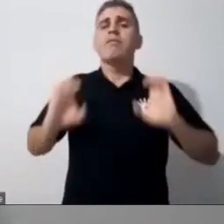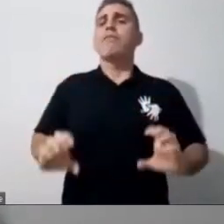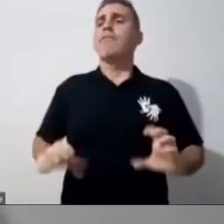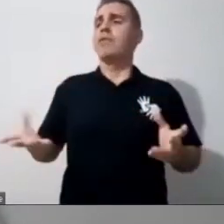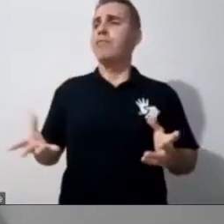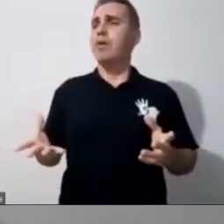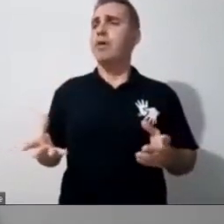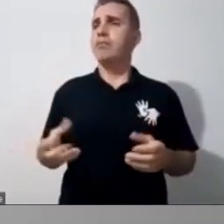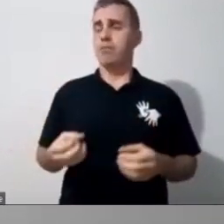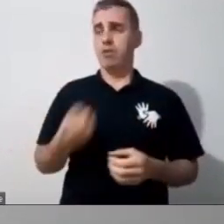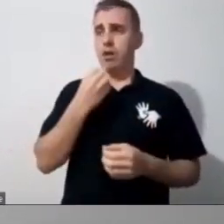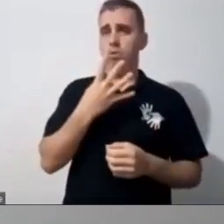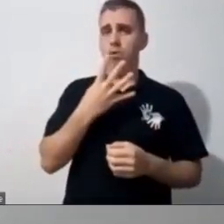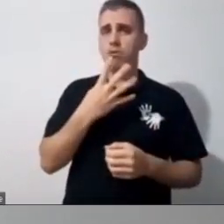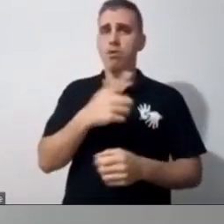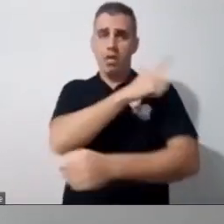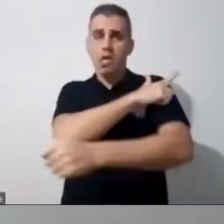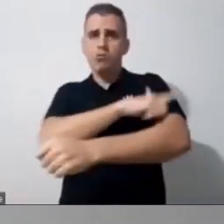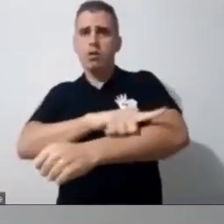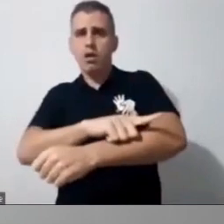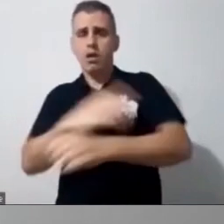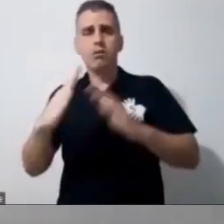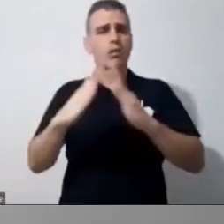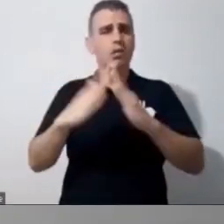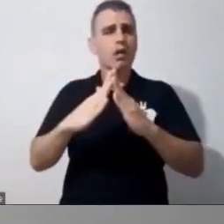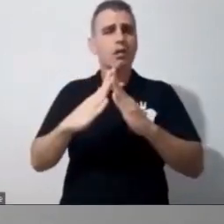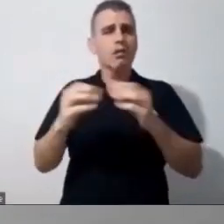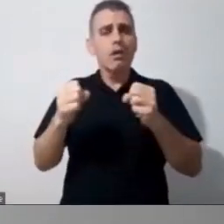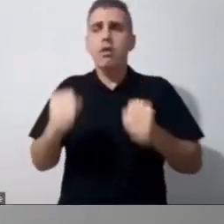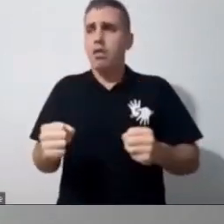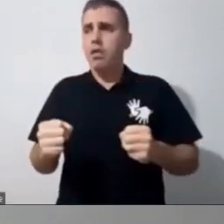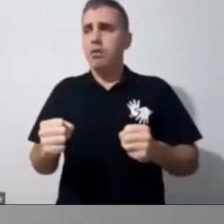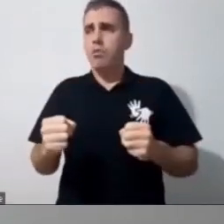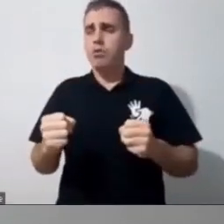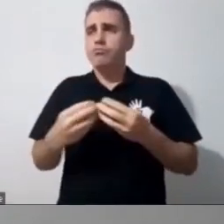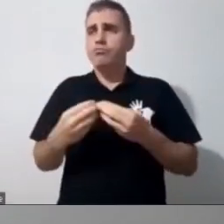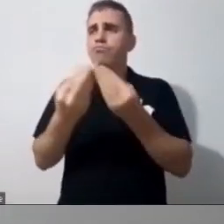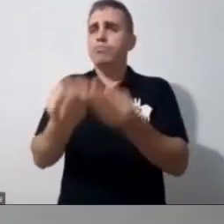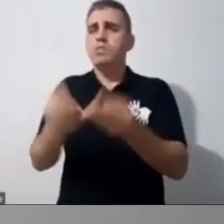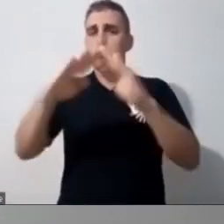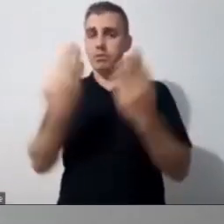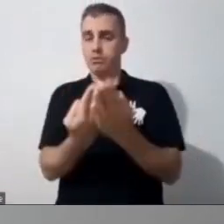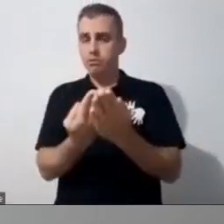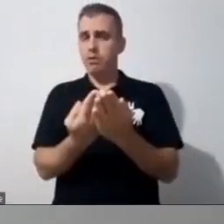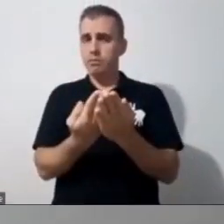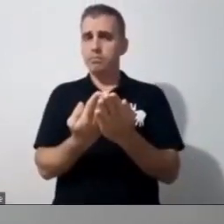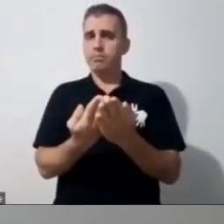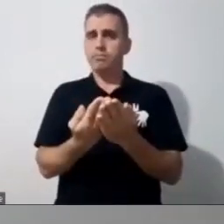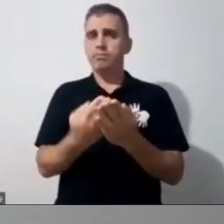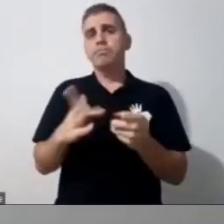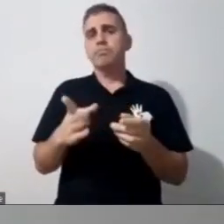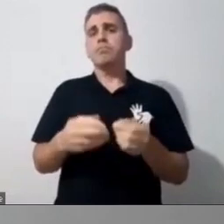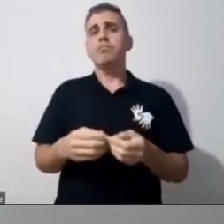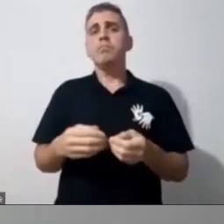que essas possibilidades que ele tem lá, eu vou trazer pra sala de aula, eu vou trazer pra escola. E assim como essas